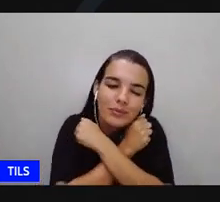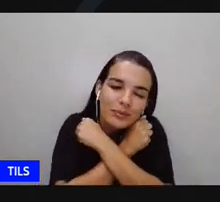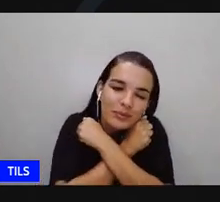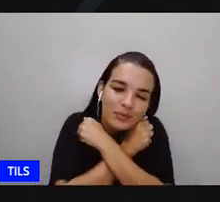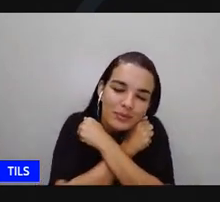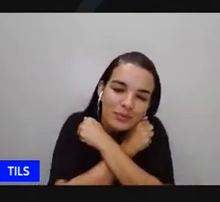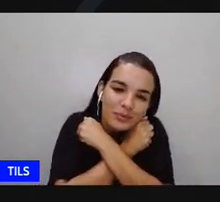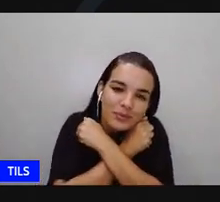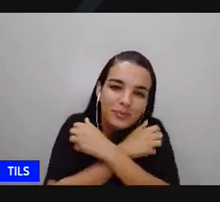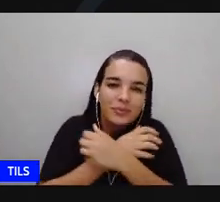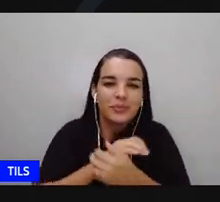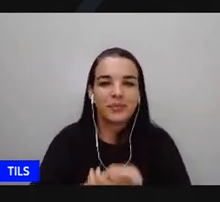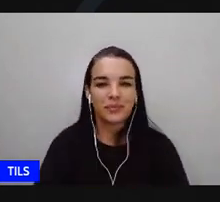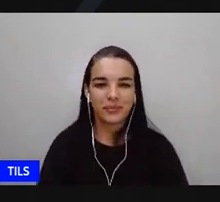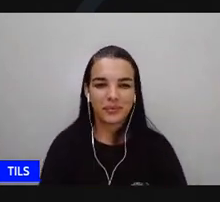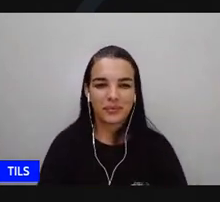abraço